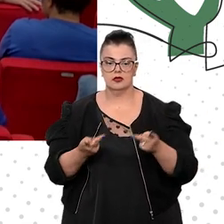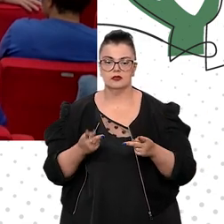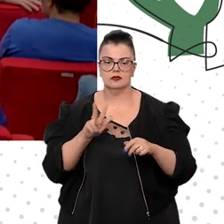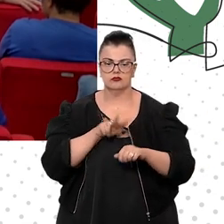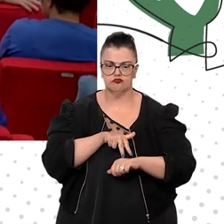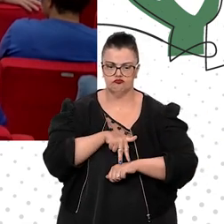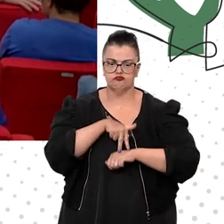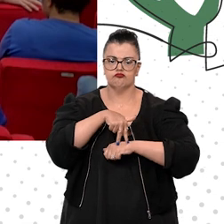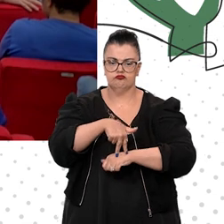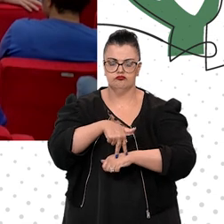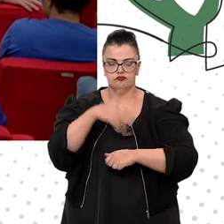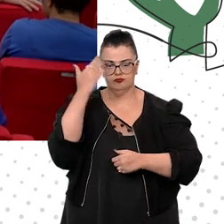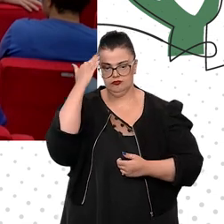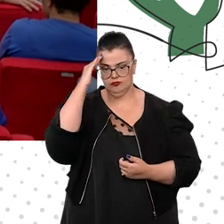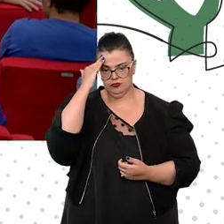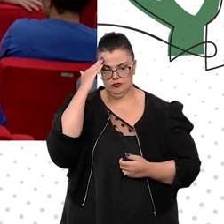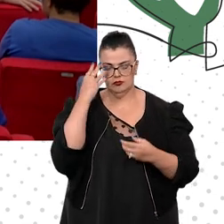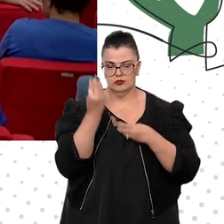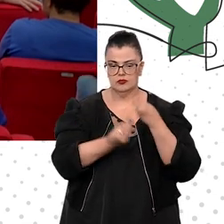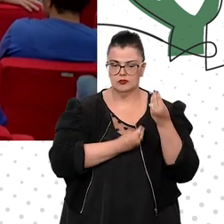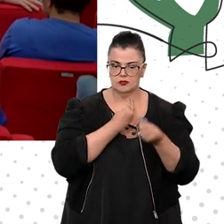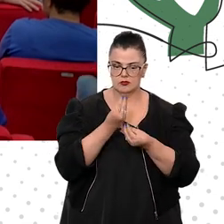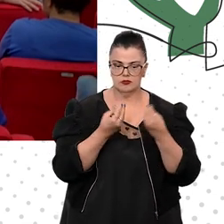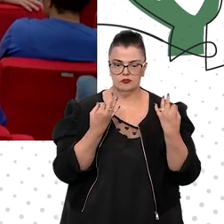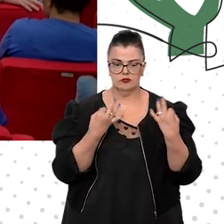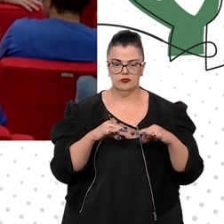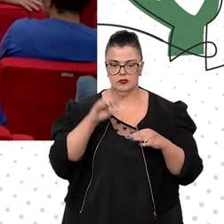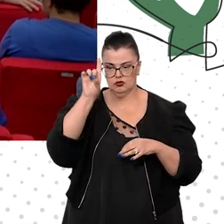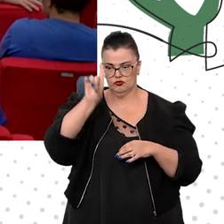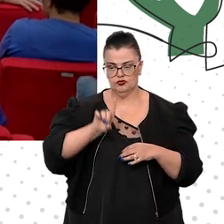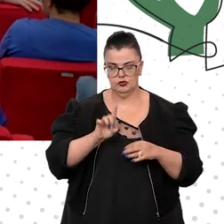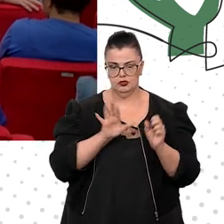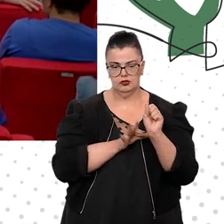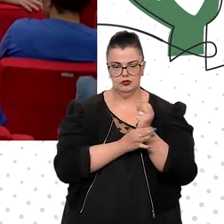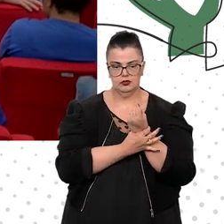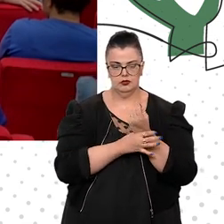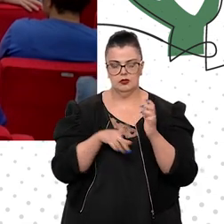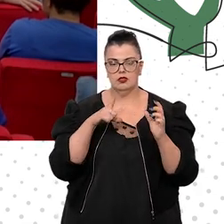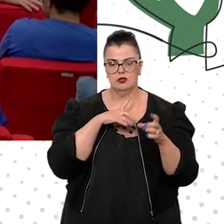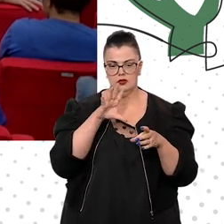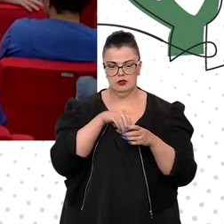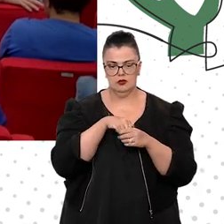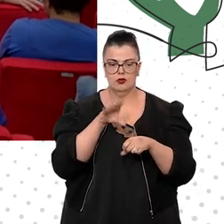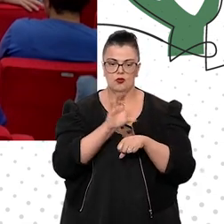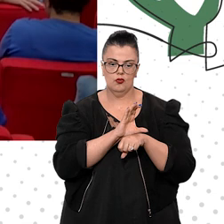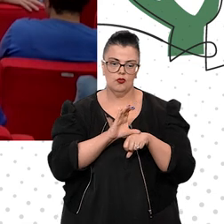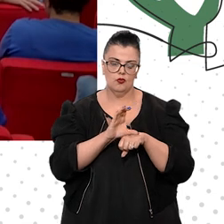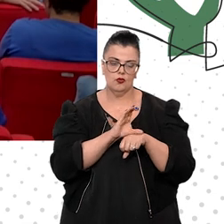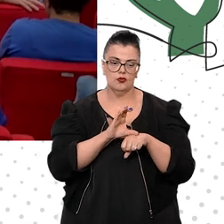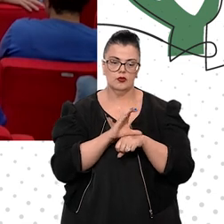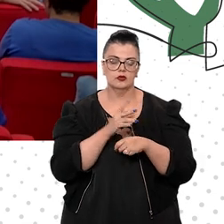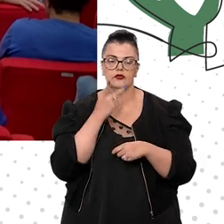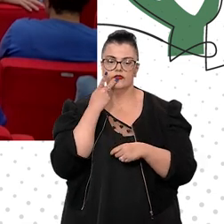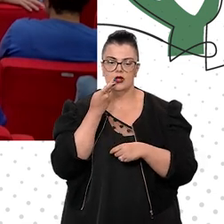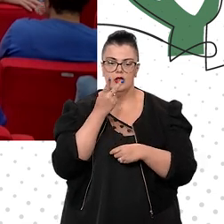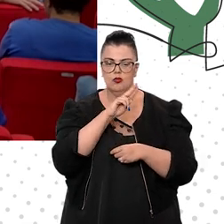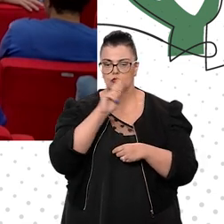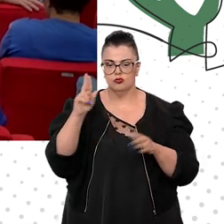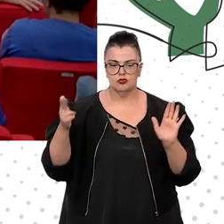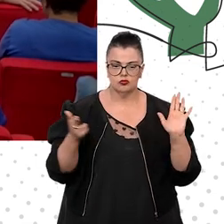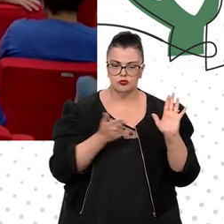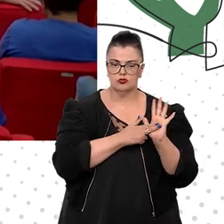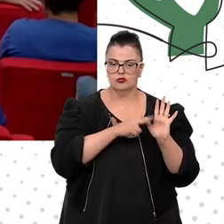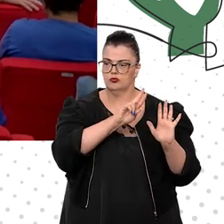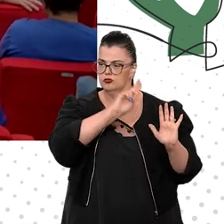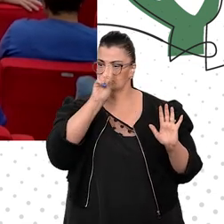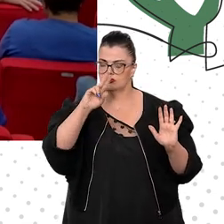compreensão correta dos direitos e garantias que estão na Constituição e falar em nome de todos nós com